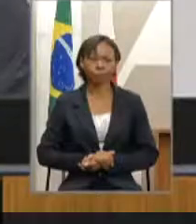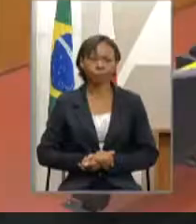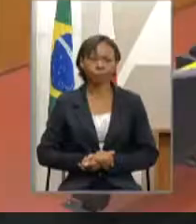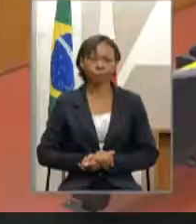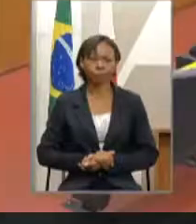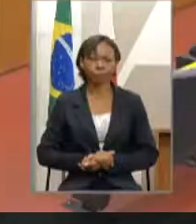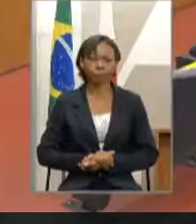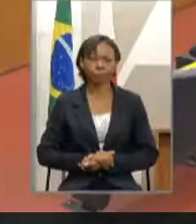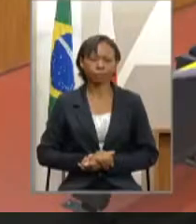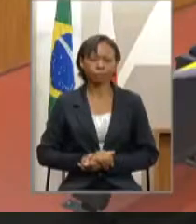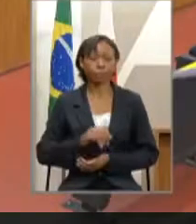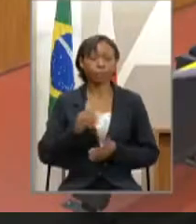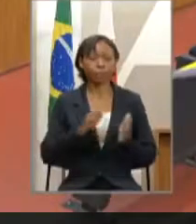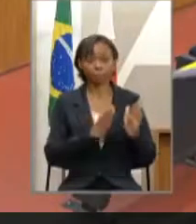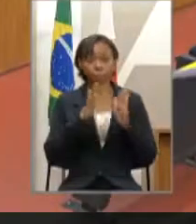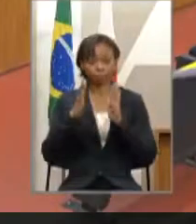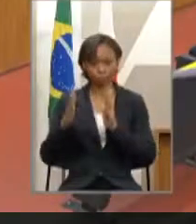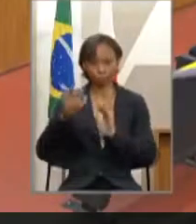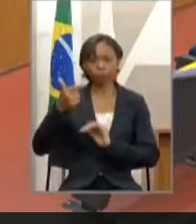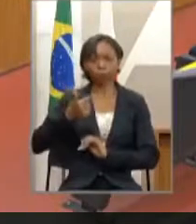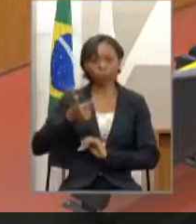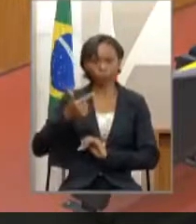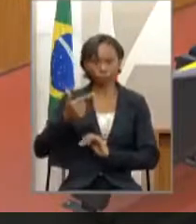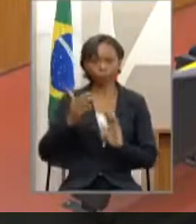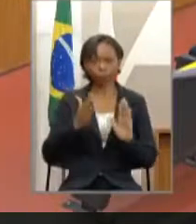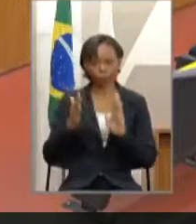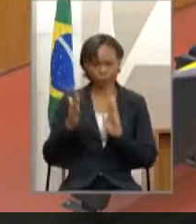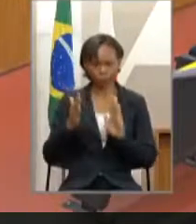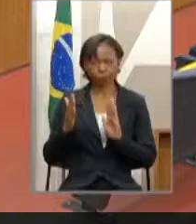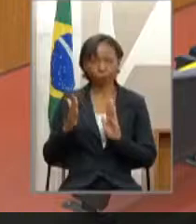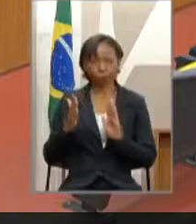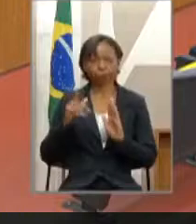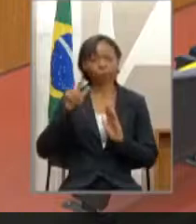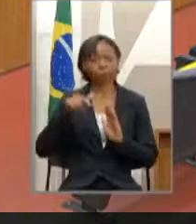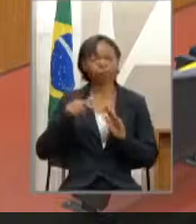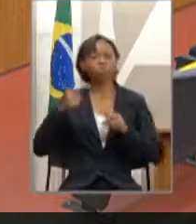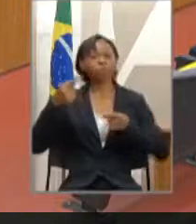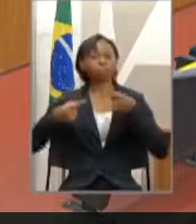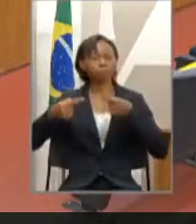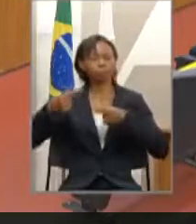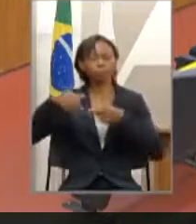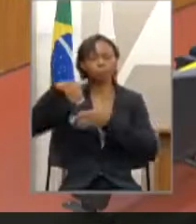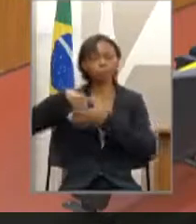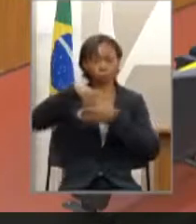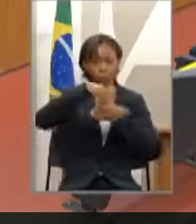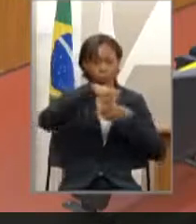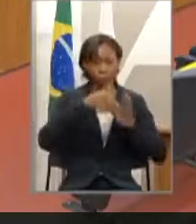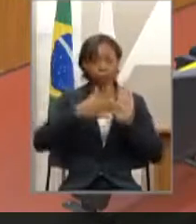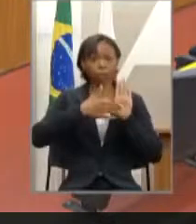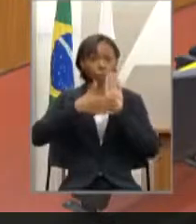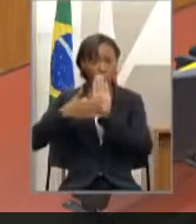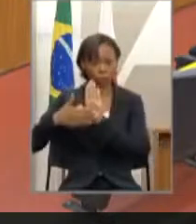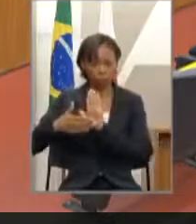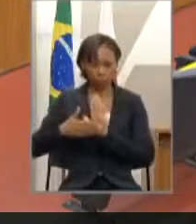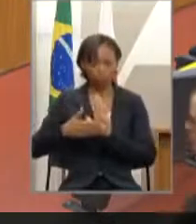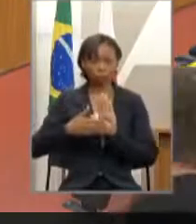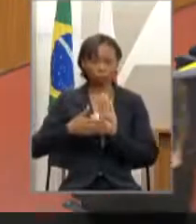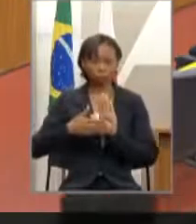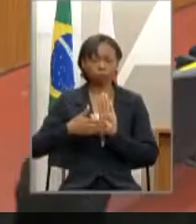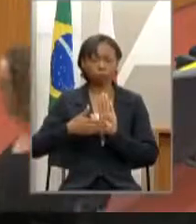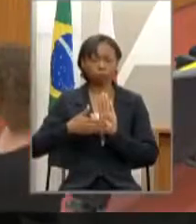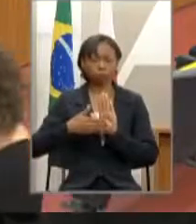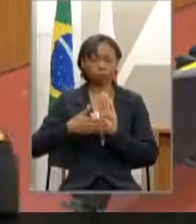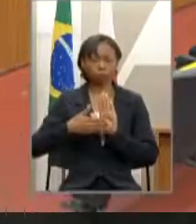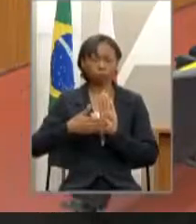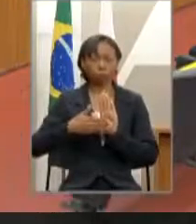Passa-se a segunda fase da ordem do dia, que compreende a discussão, a votação de proposições que dispensam a